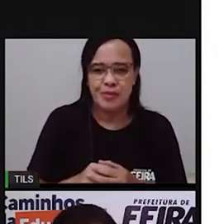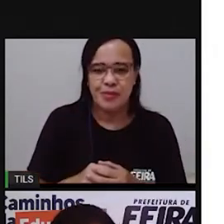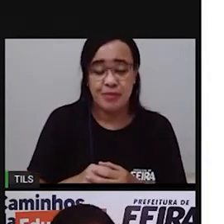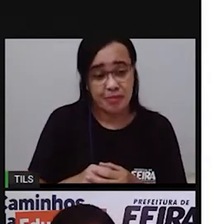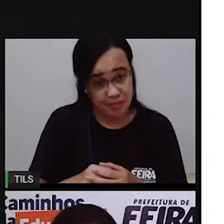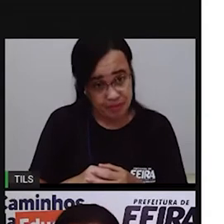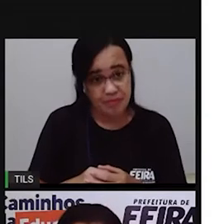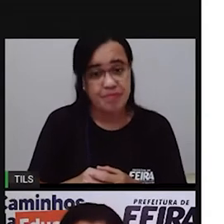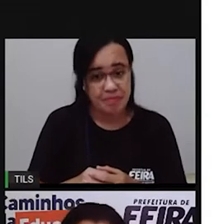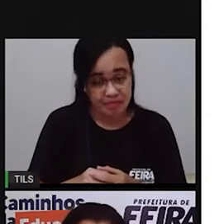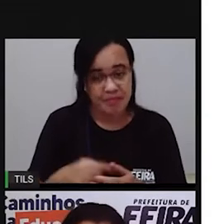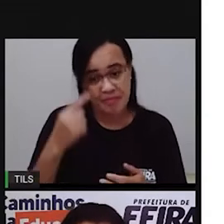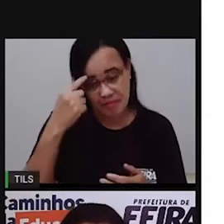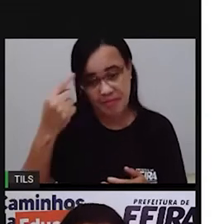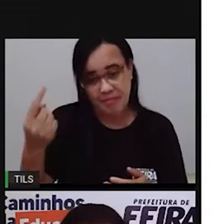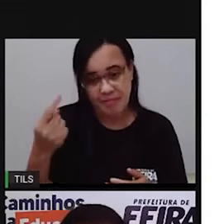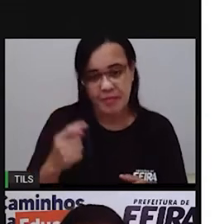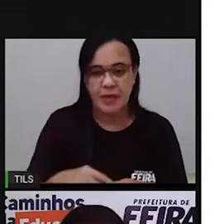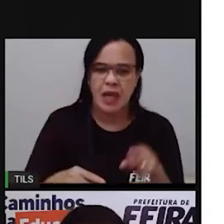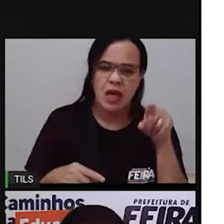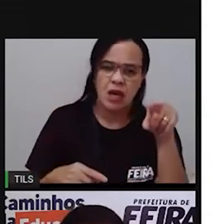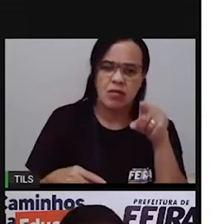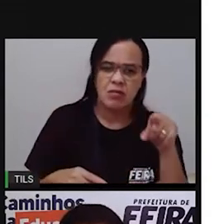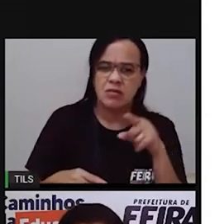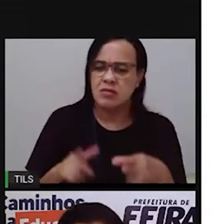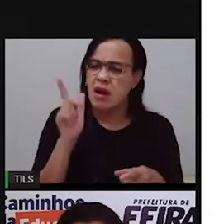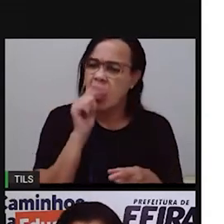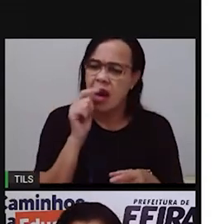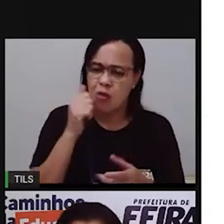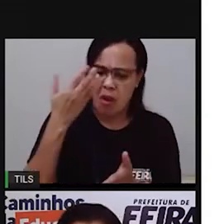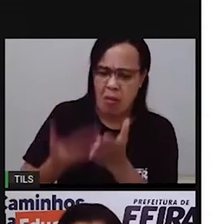você gasta muita água nas atividades diárias?